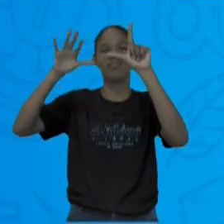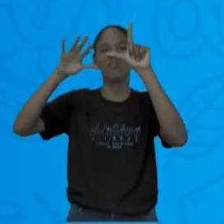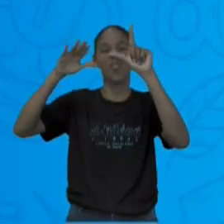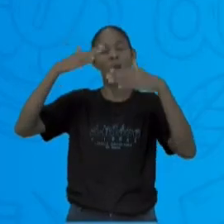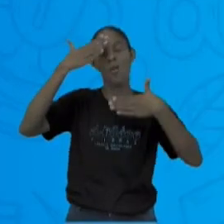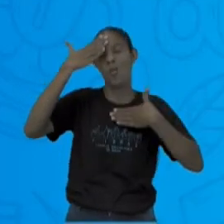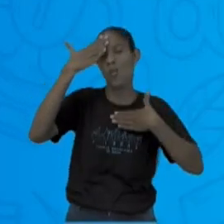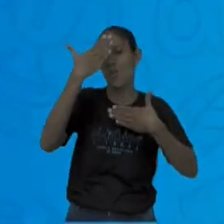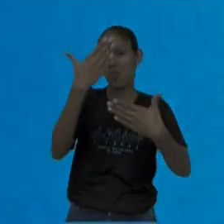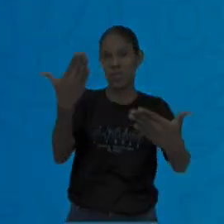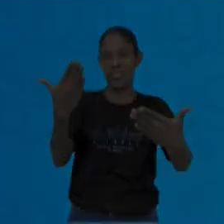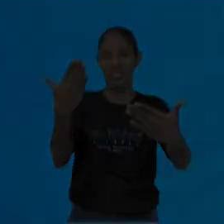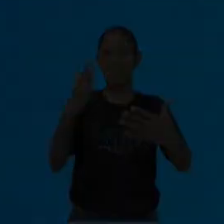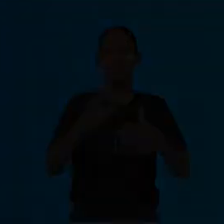Muito obrigada. Obrigado. Obrigado.